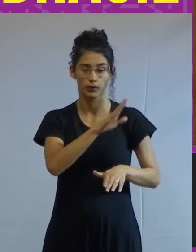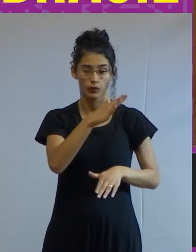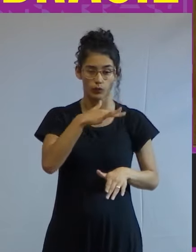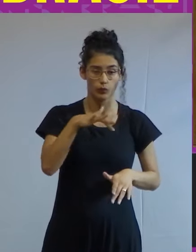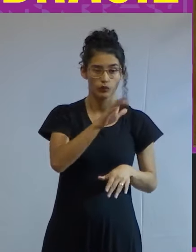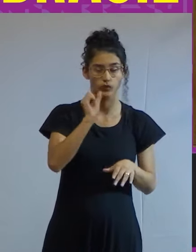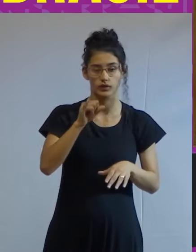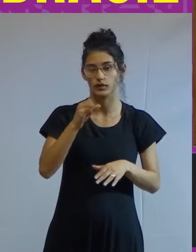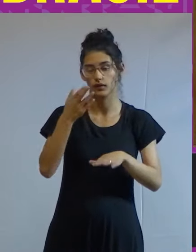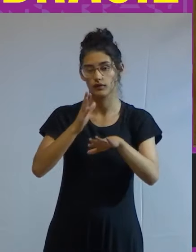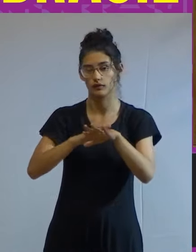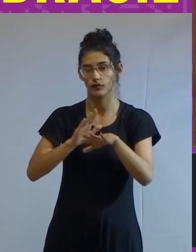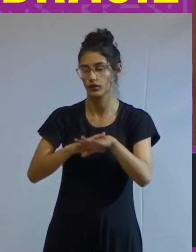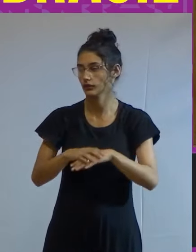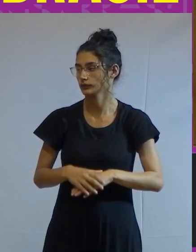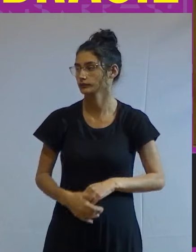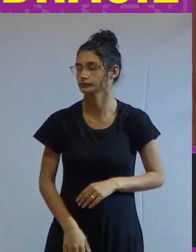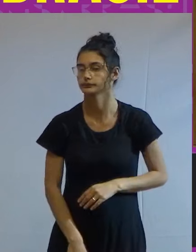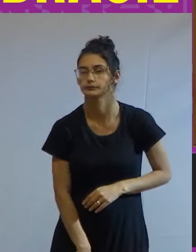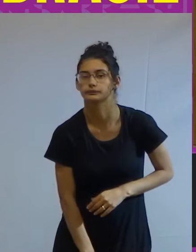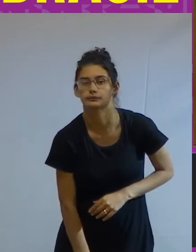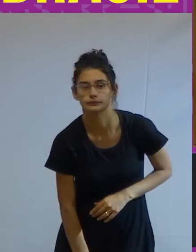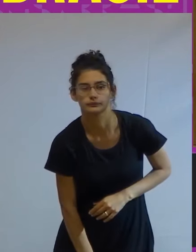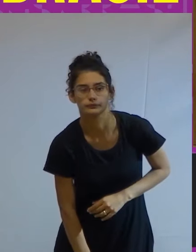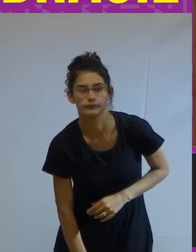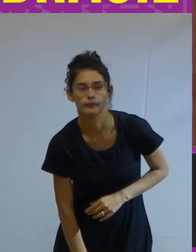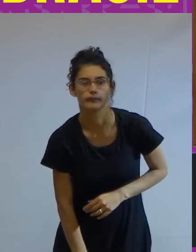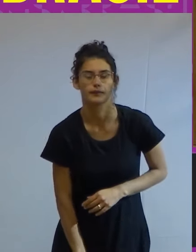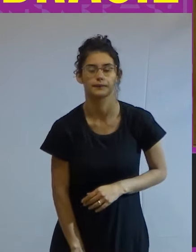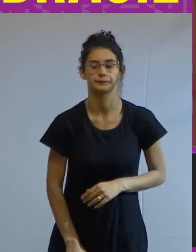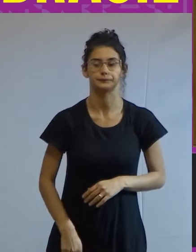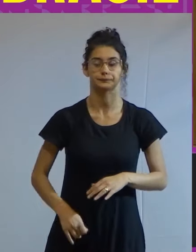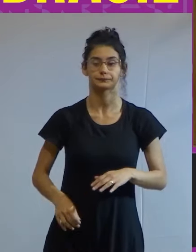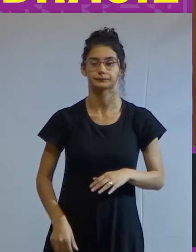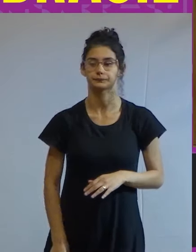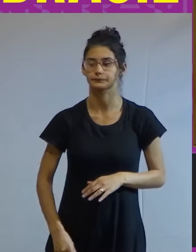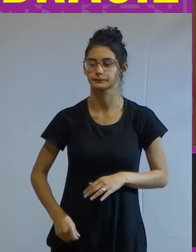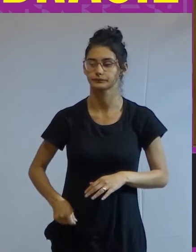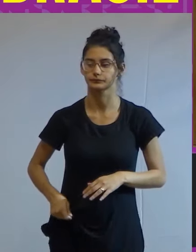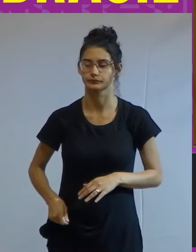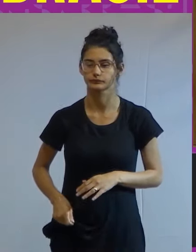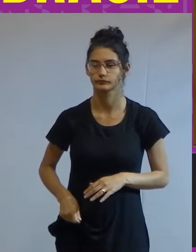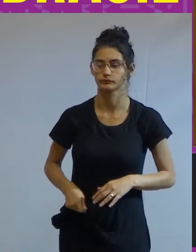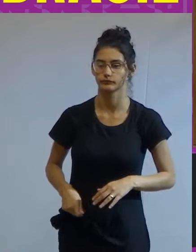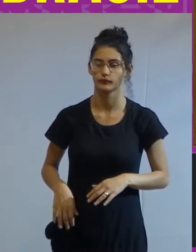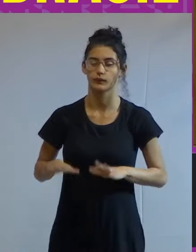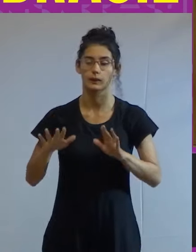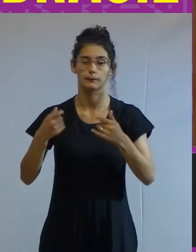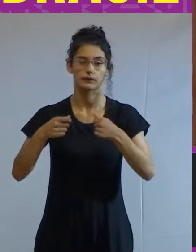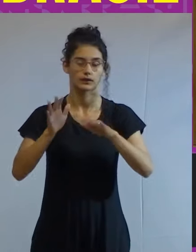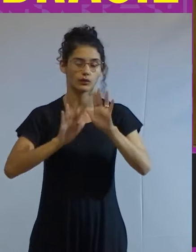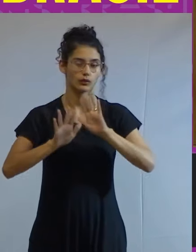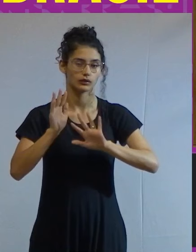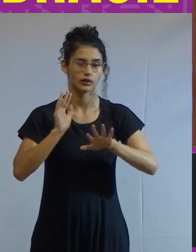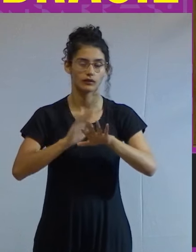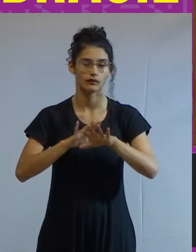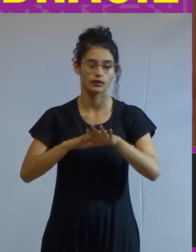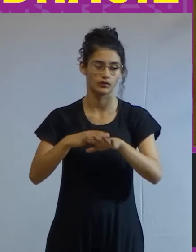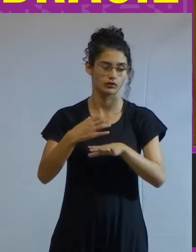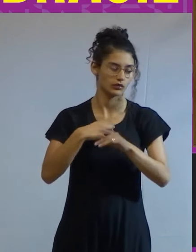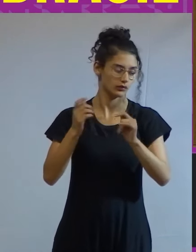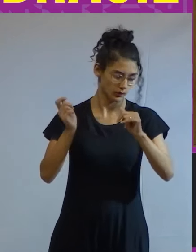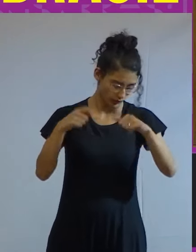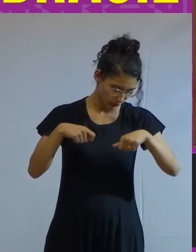se nada for feito mas é preciso cuidado para que as políticas afirmativas não se constituam em elementos